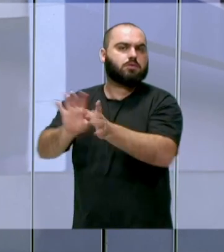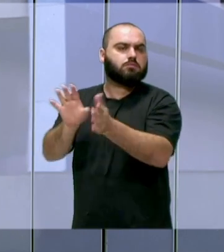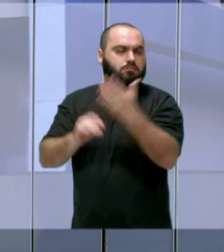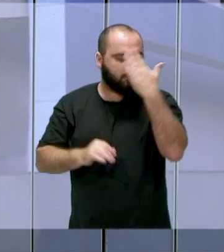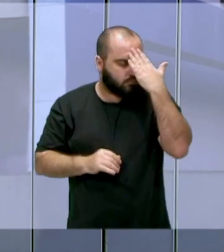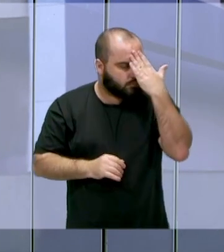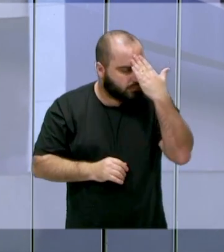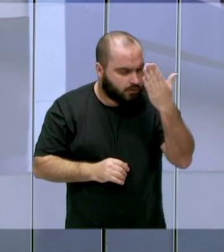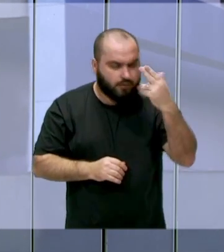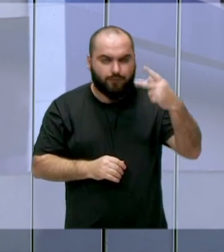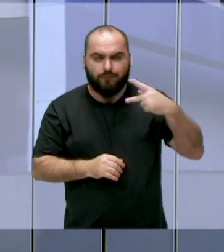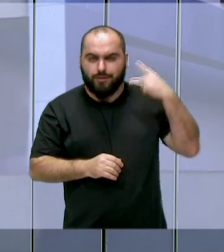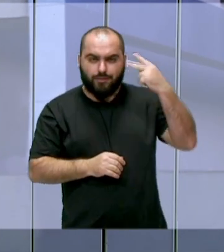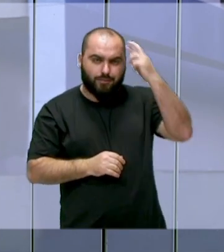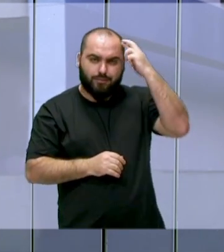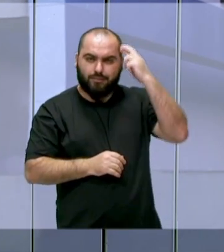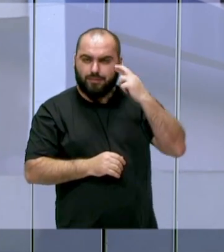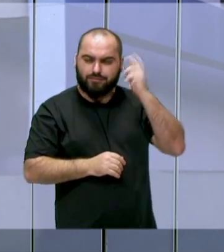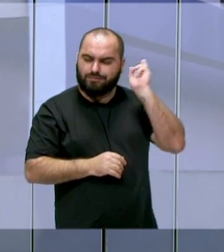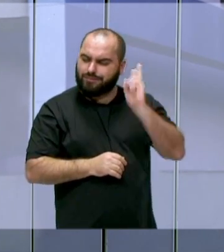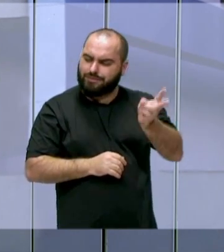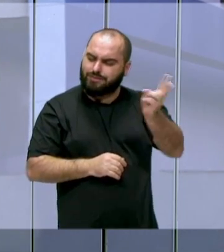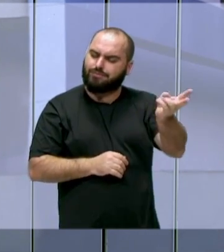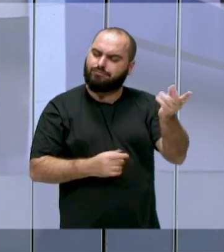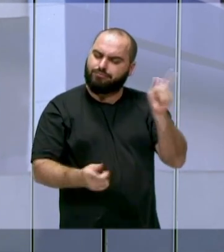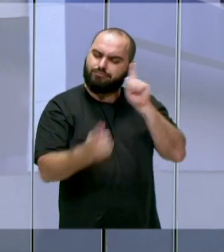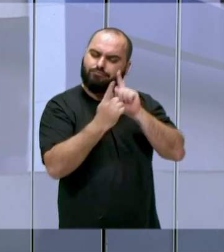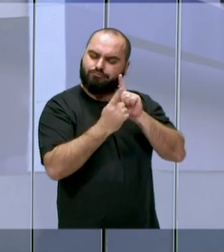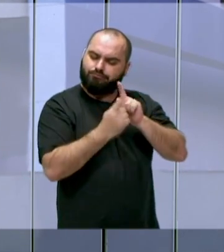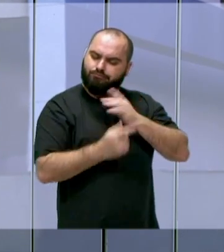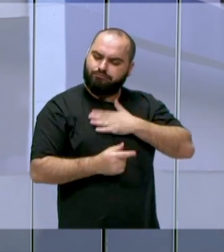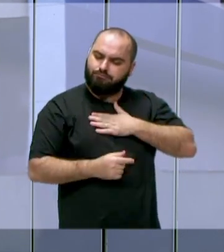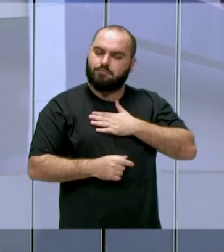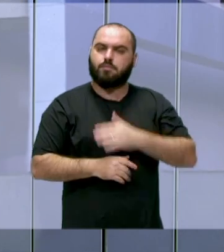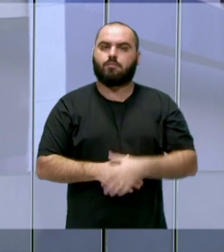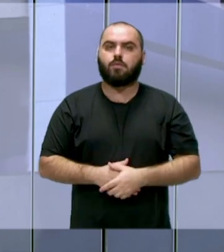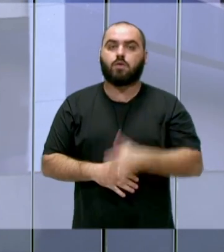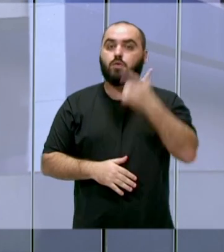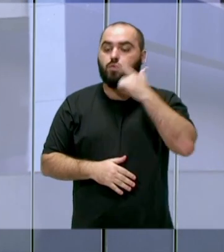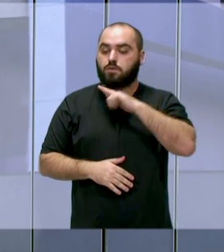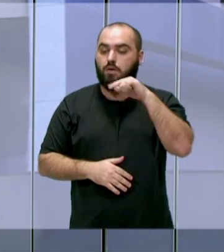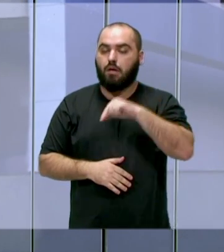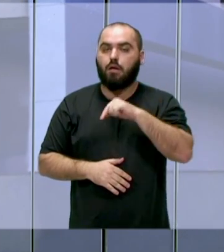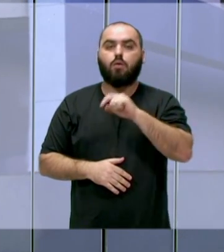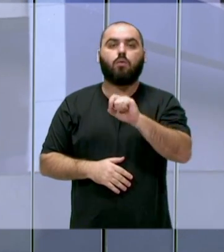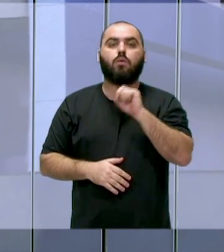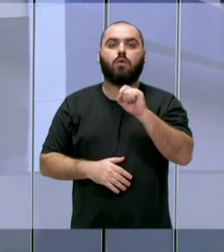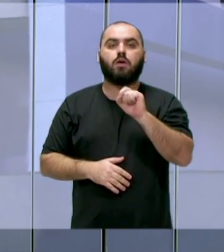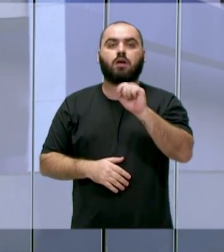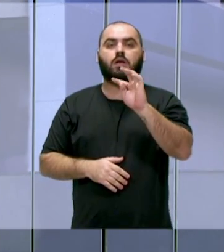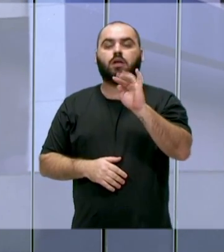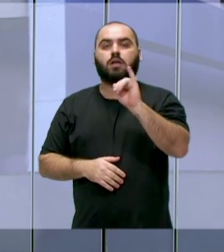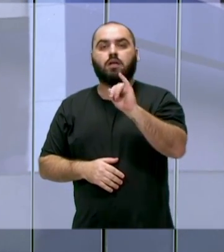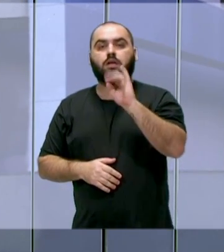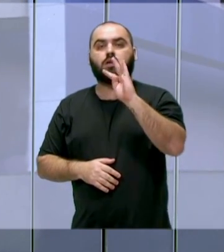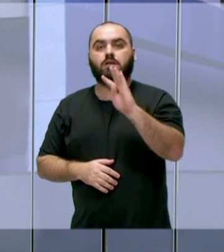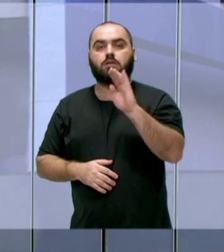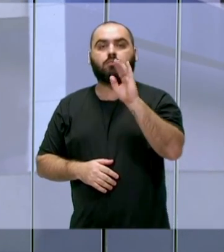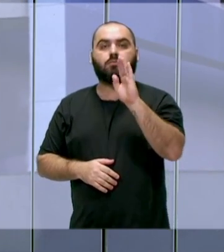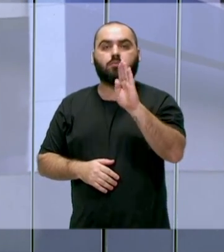agradeceu o vereador Beto, que também é o sempre muito solícito, e nós conseguimos aqui na casa que o ITBI passasse a ser